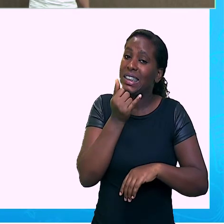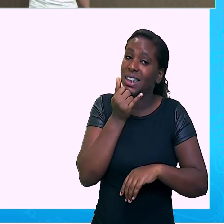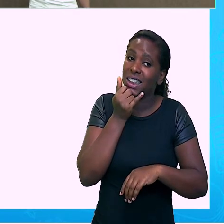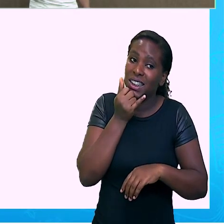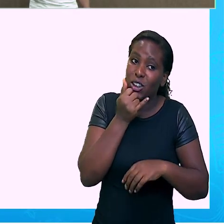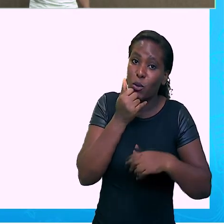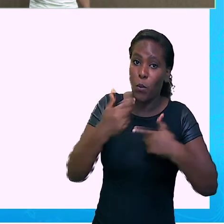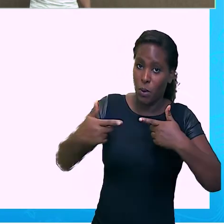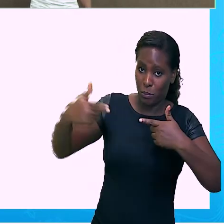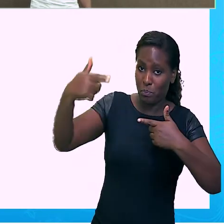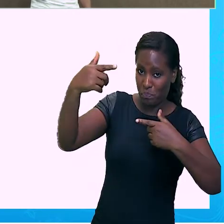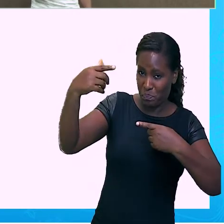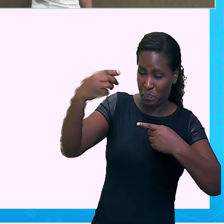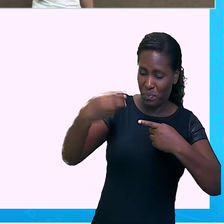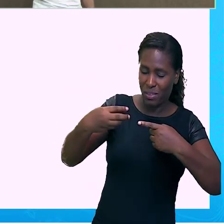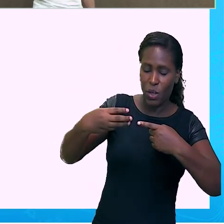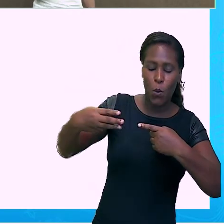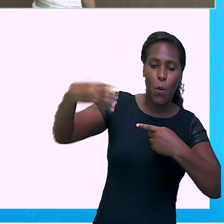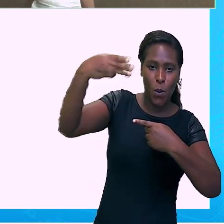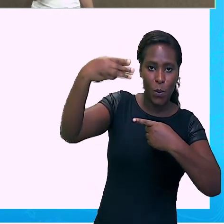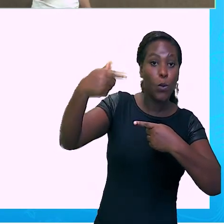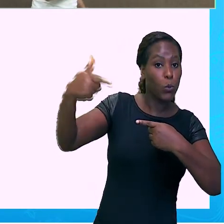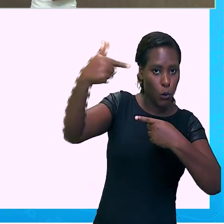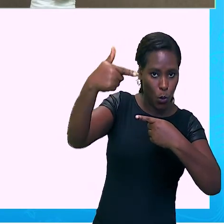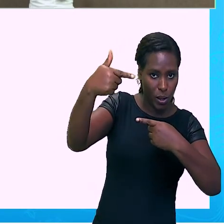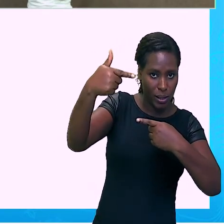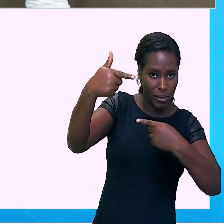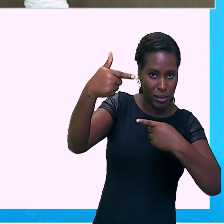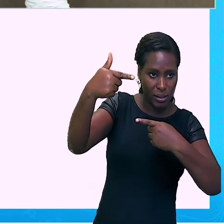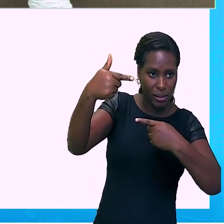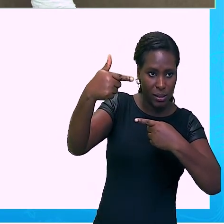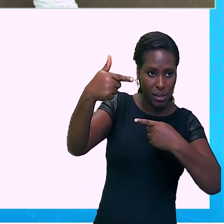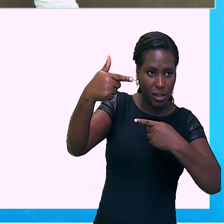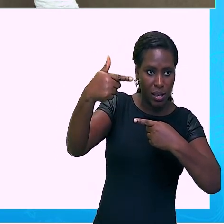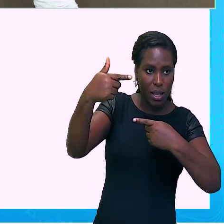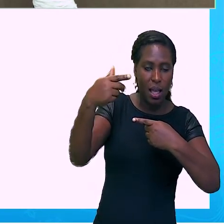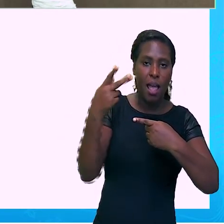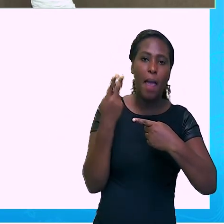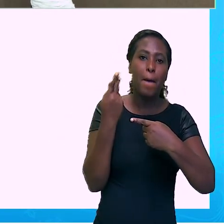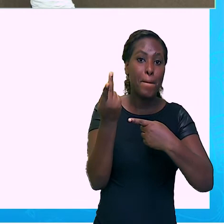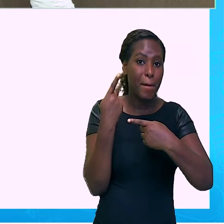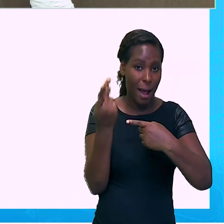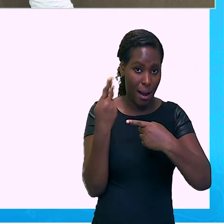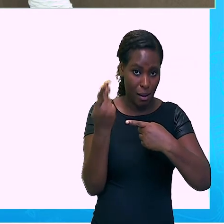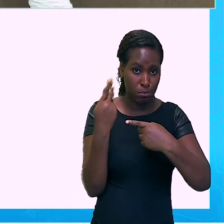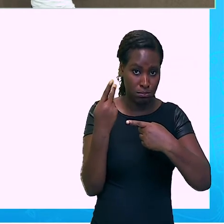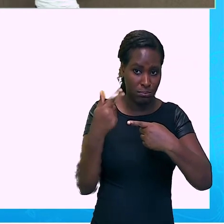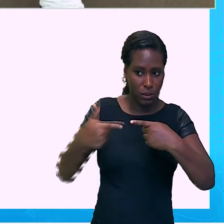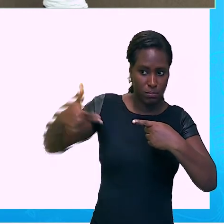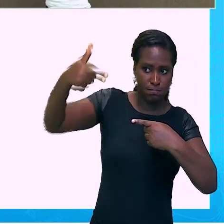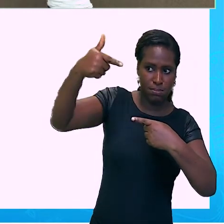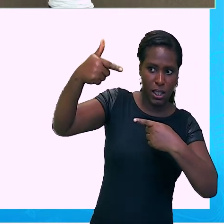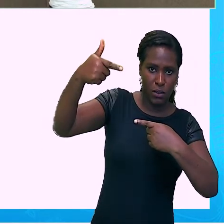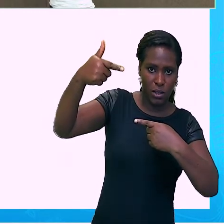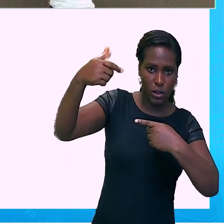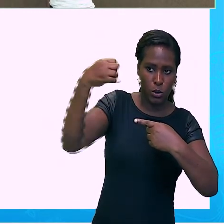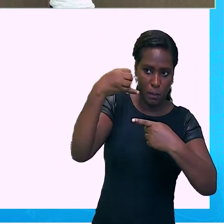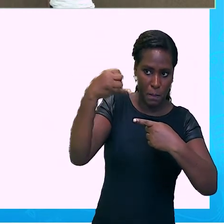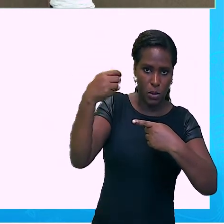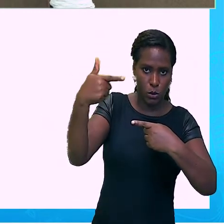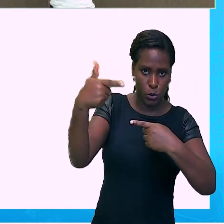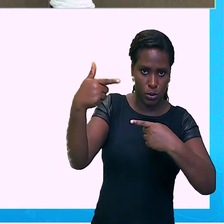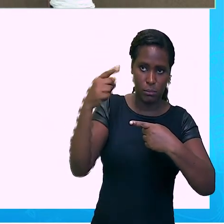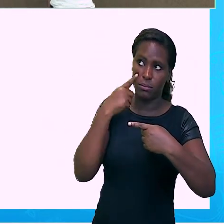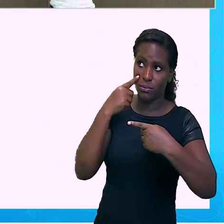antes de resolver, eu tenho que inverter a fração. Como eu tenho aqui um meio, então vai ficar como?